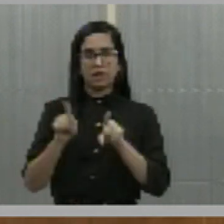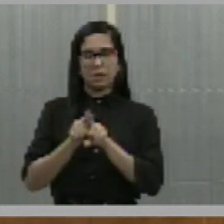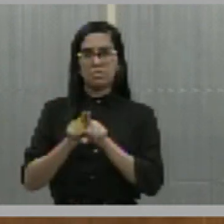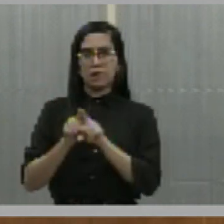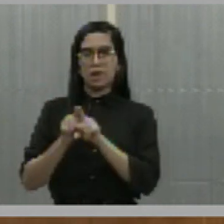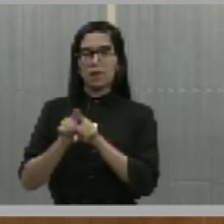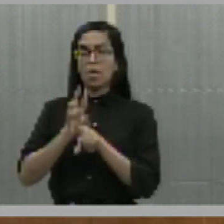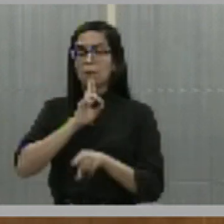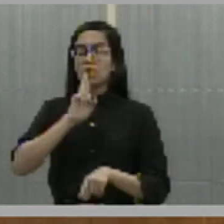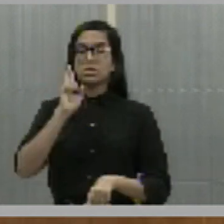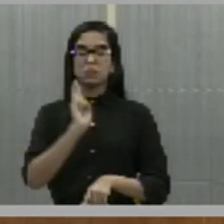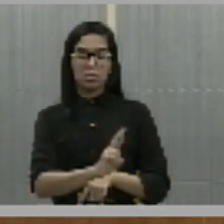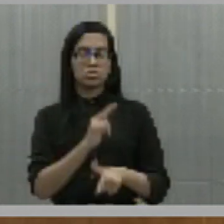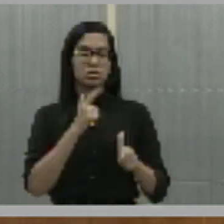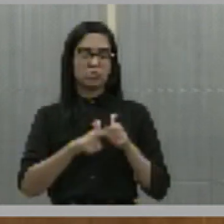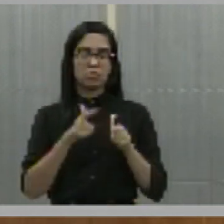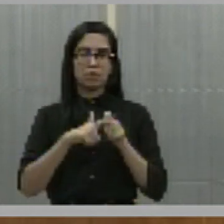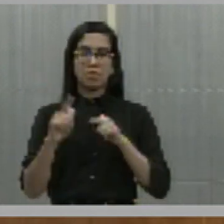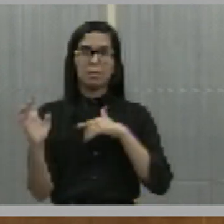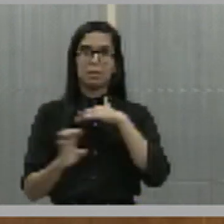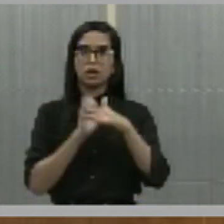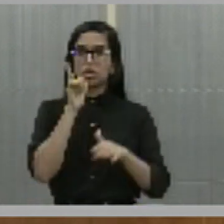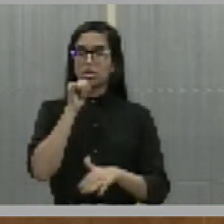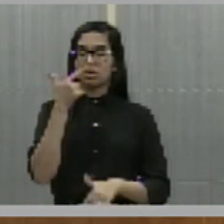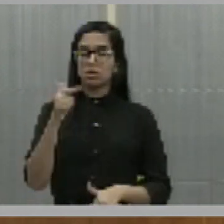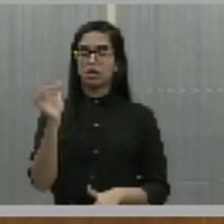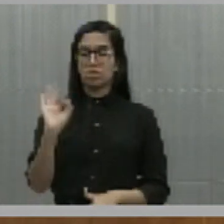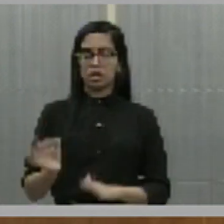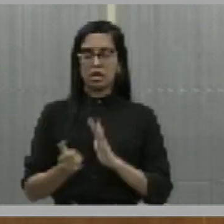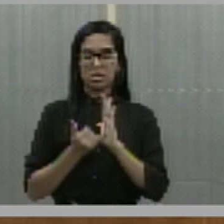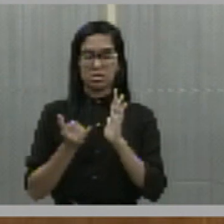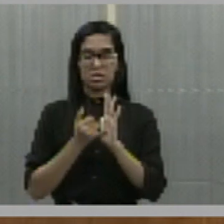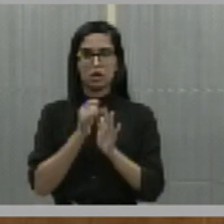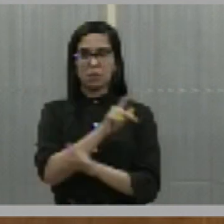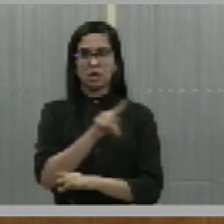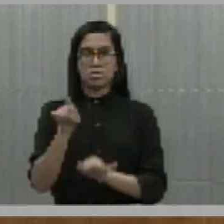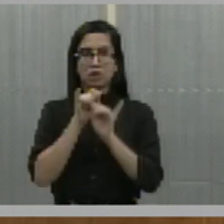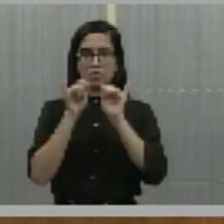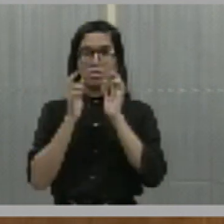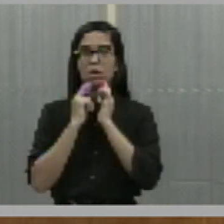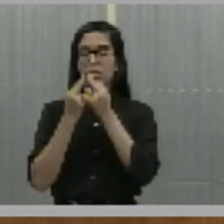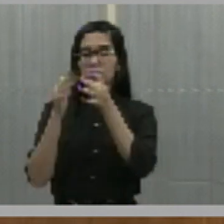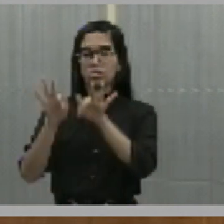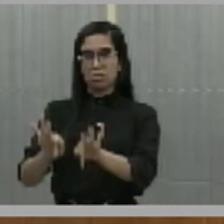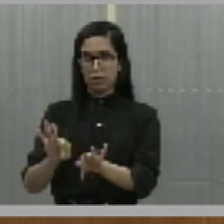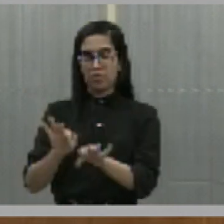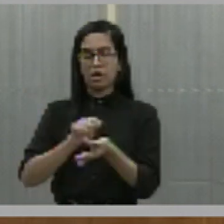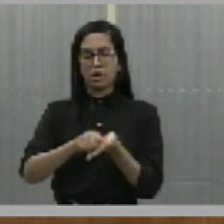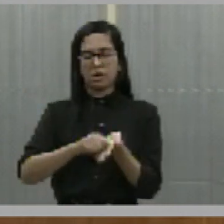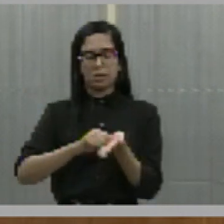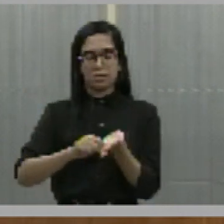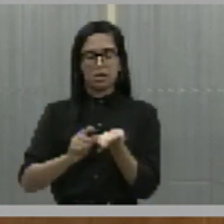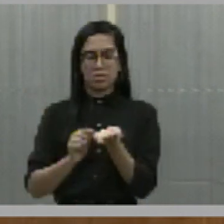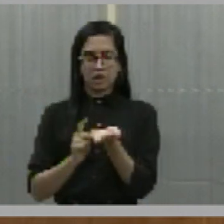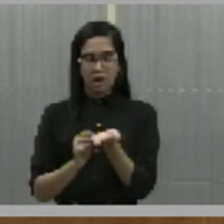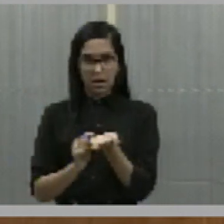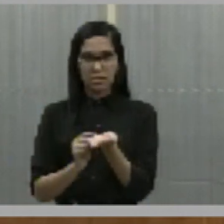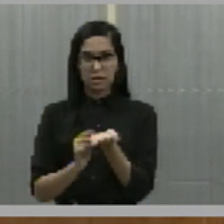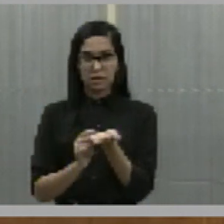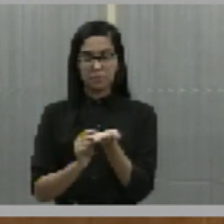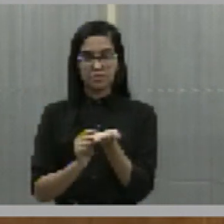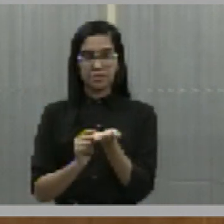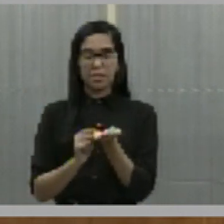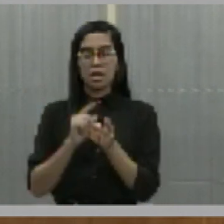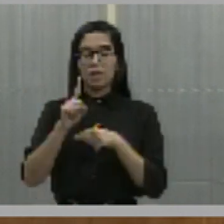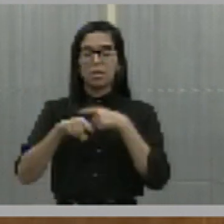Agespisa. Ainda mais, havendo a tratar, senhor presidente encerrou a sessão que, para constar, foi redigida e digitada a presente ata pela